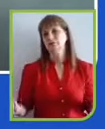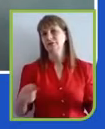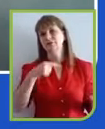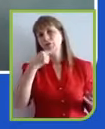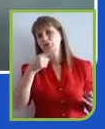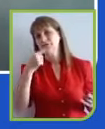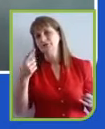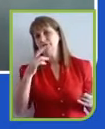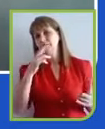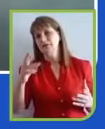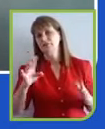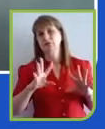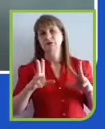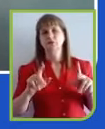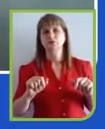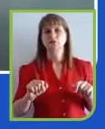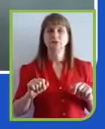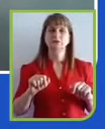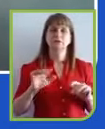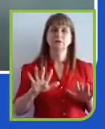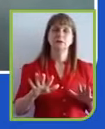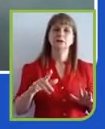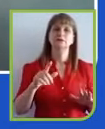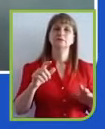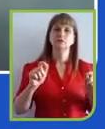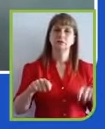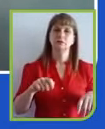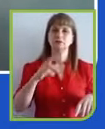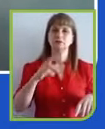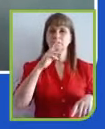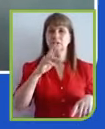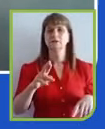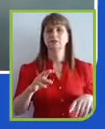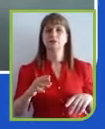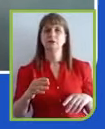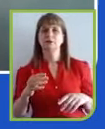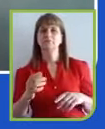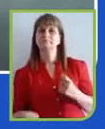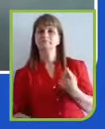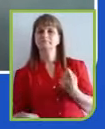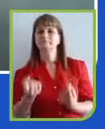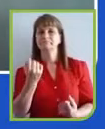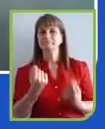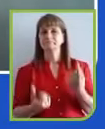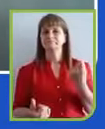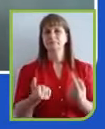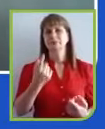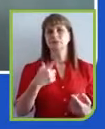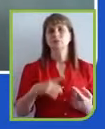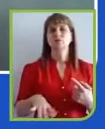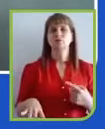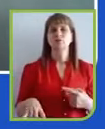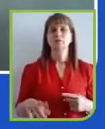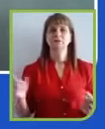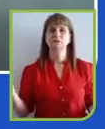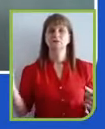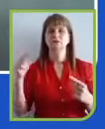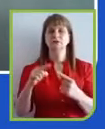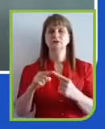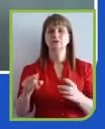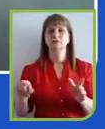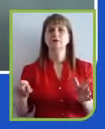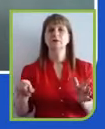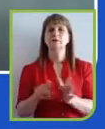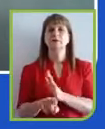acho que a gente tem condição de responder boa parte delas aqui, tentando ser objetivo. Primeiro eu queria dividir com vocês,